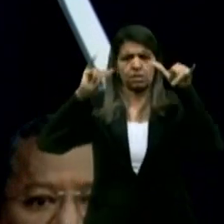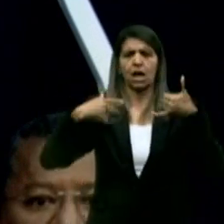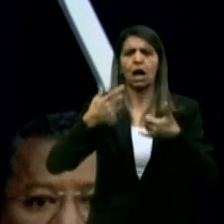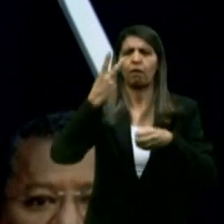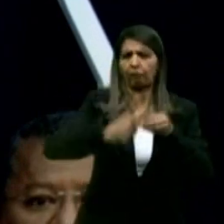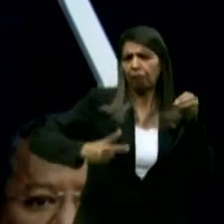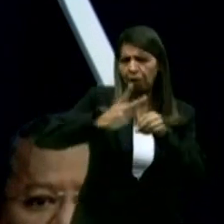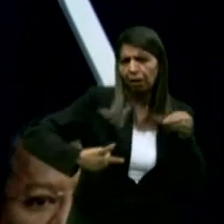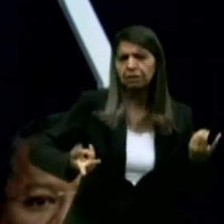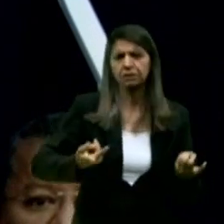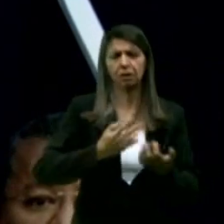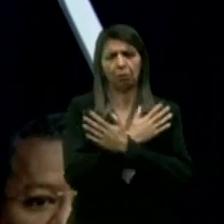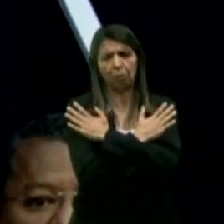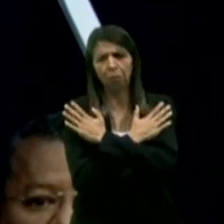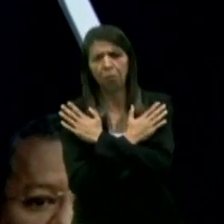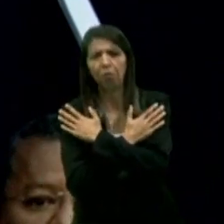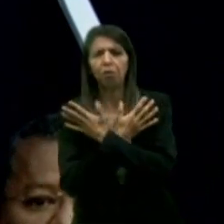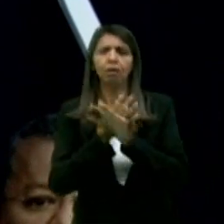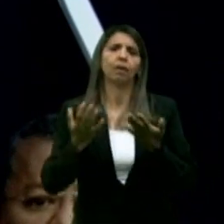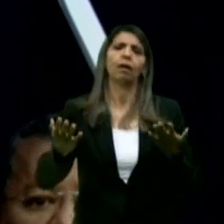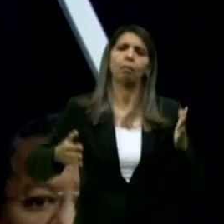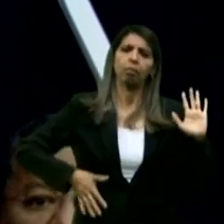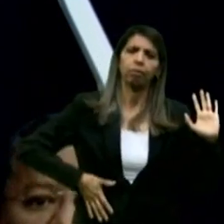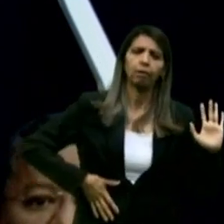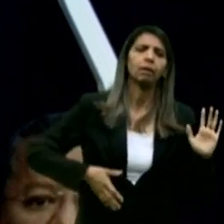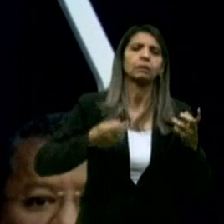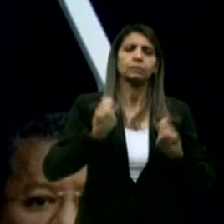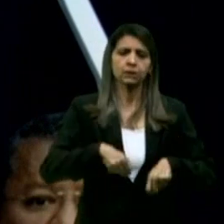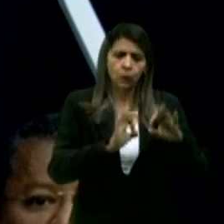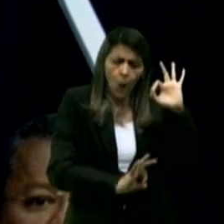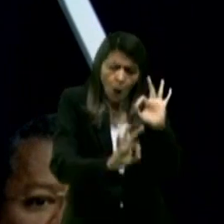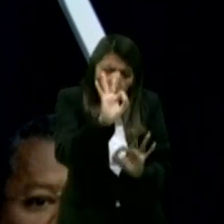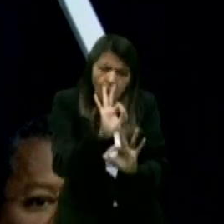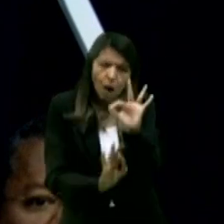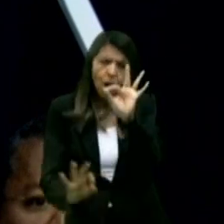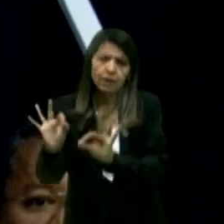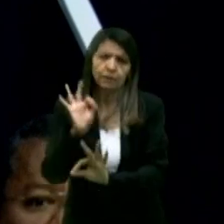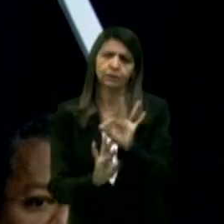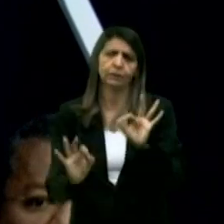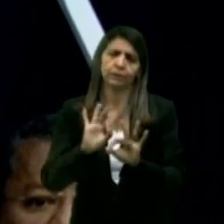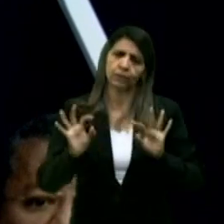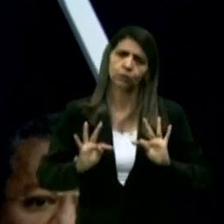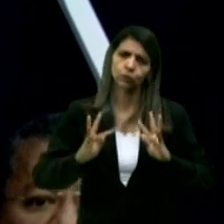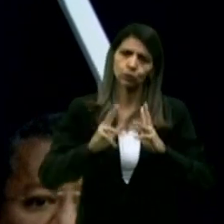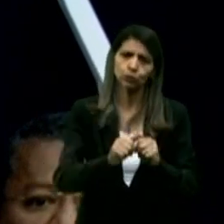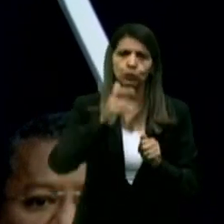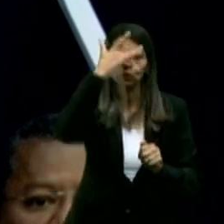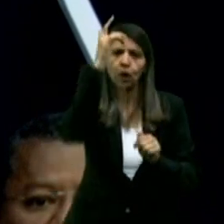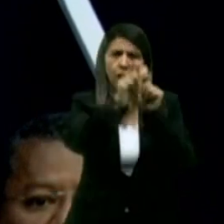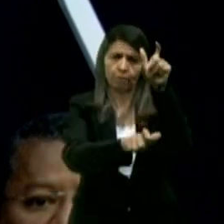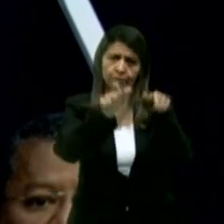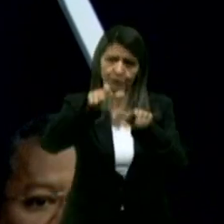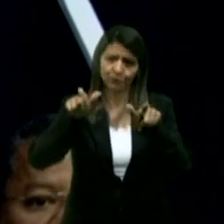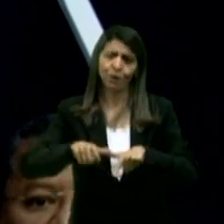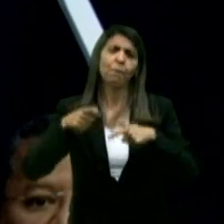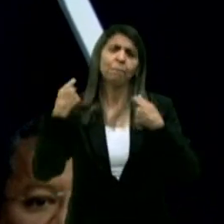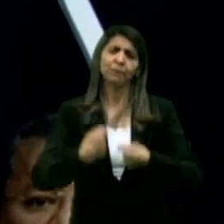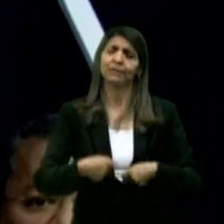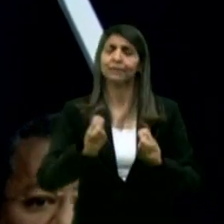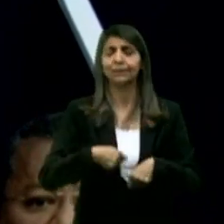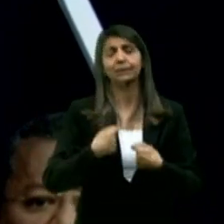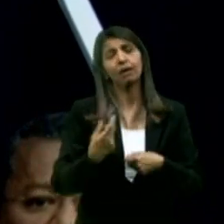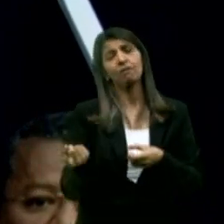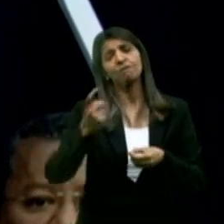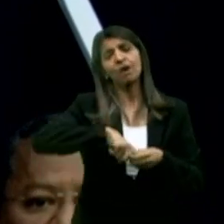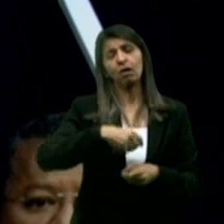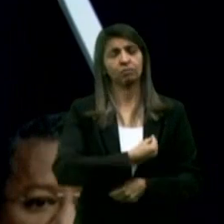em tecnologia, em coleta de dados, organizando toda uma estrutura para fazer com que o cidadão possa voltar a viver